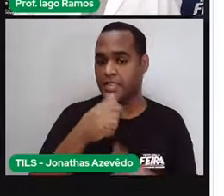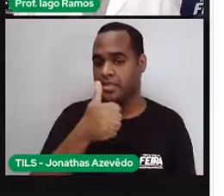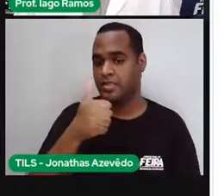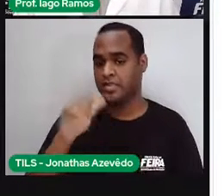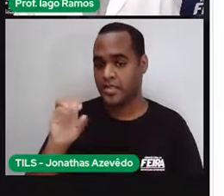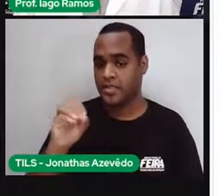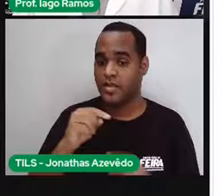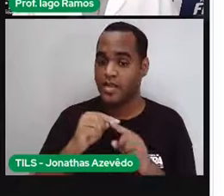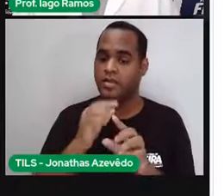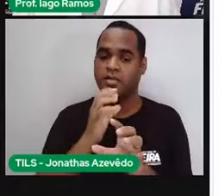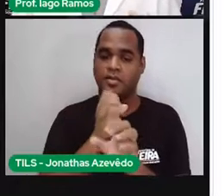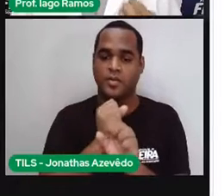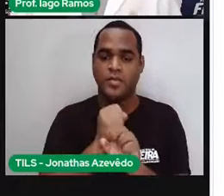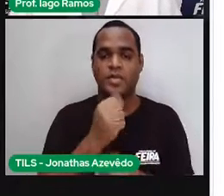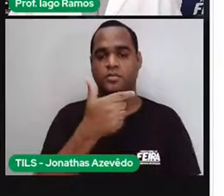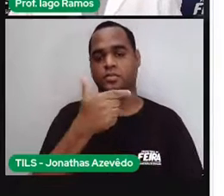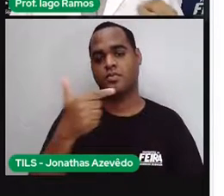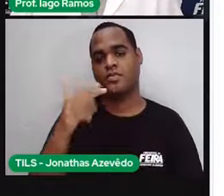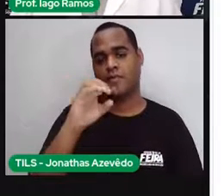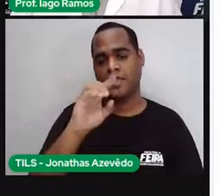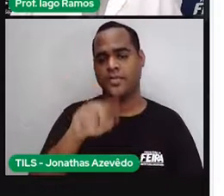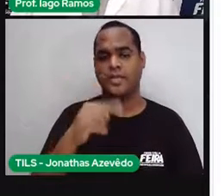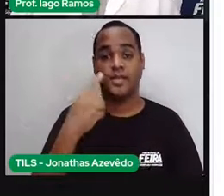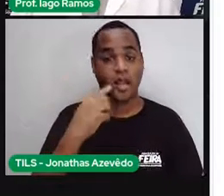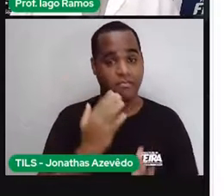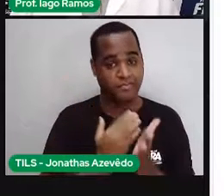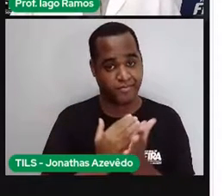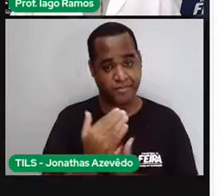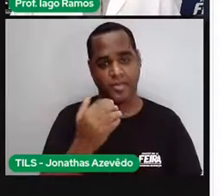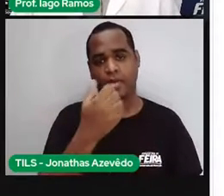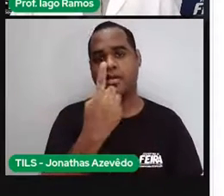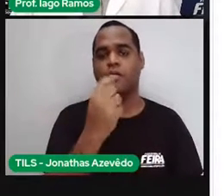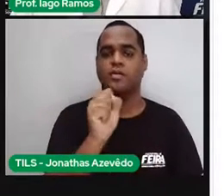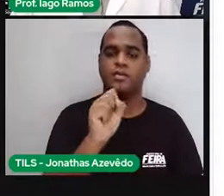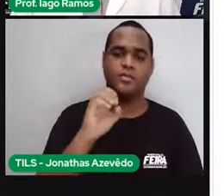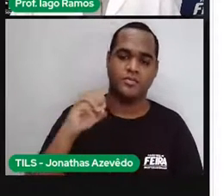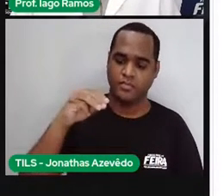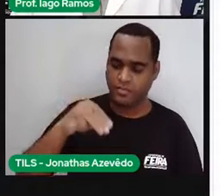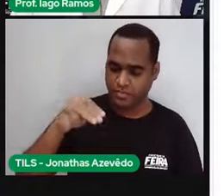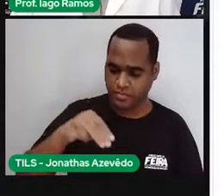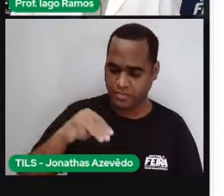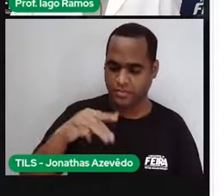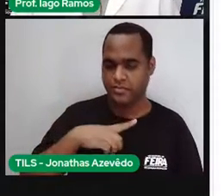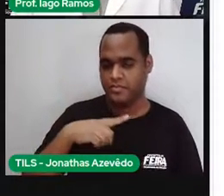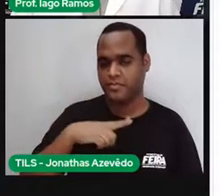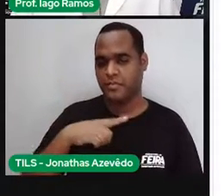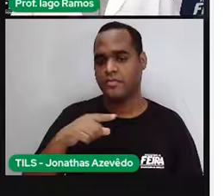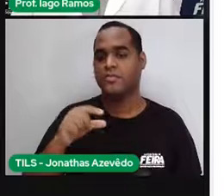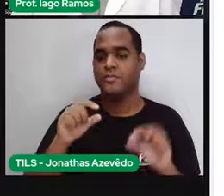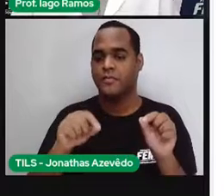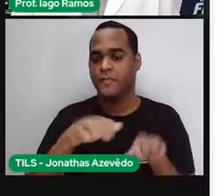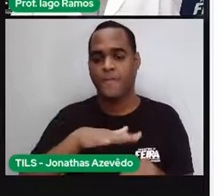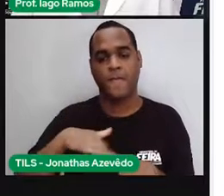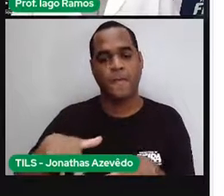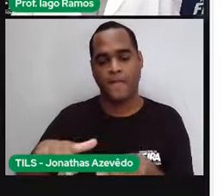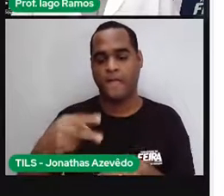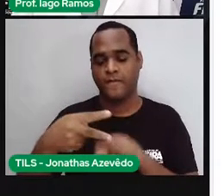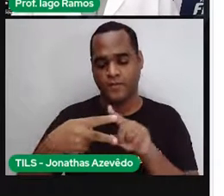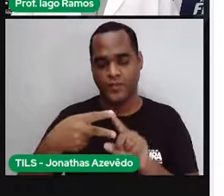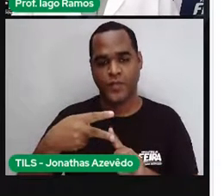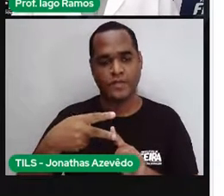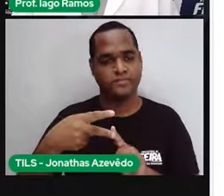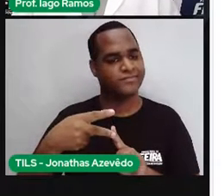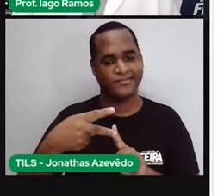220 metros. Já passou dos 180 metros de tela que a gente tem. Então, o terreno 2 também não serve.